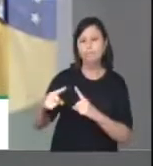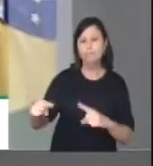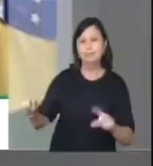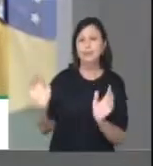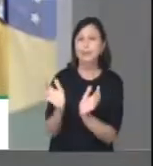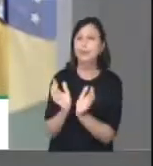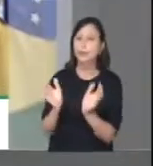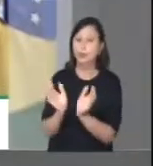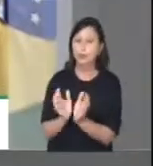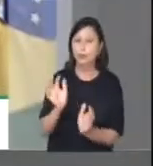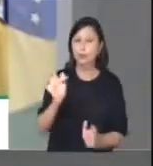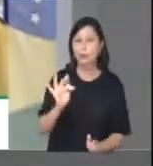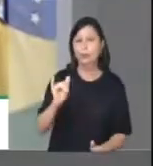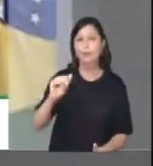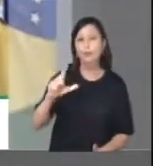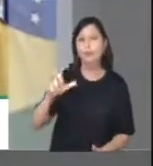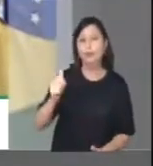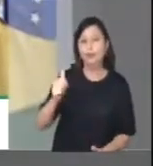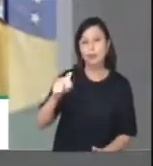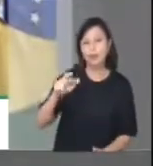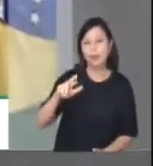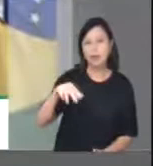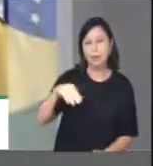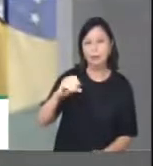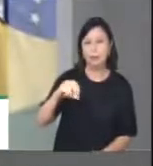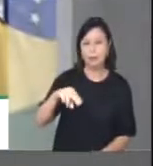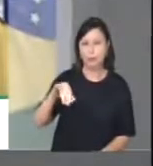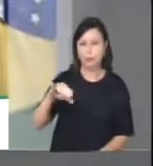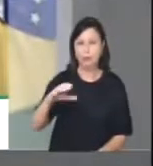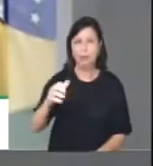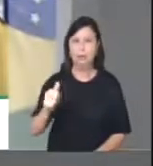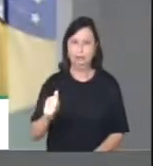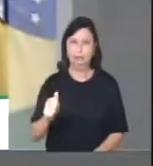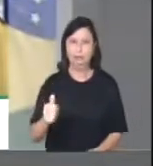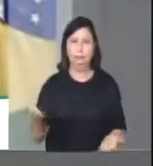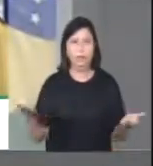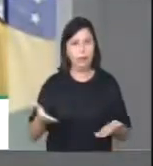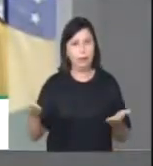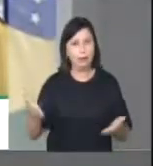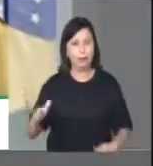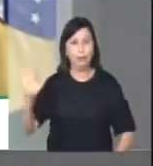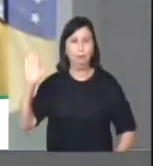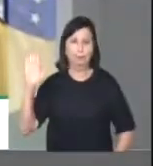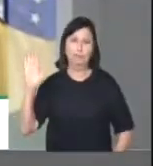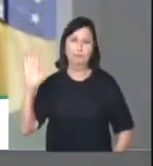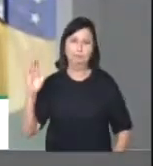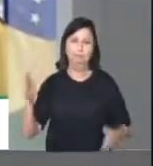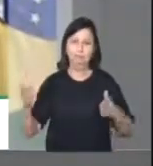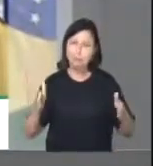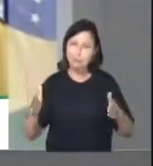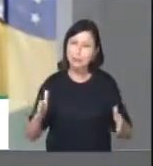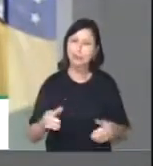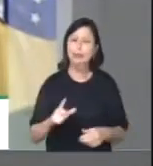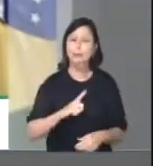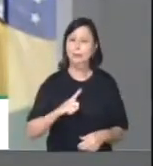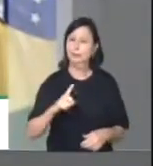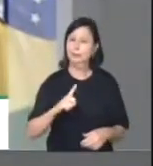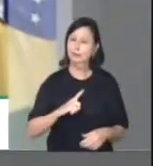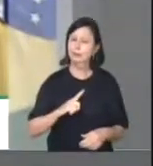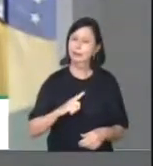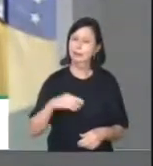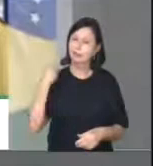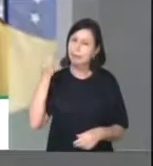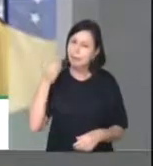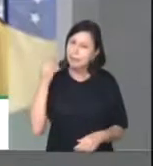Gerais. E eu, nesse mandato, como presidente da Comissão de Cultura, vou ter a oportunidade de estar ali fazendo também essa